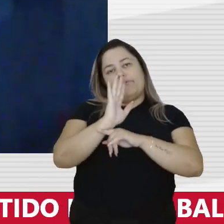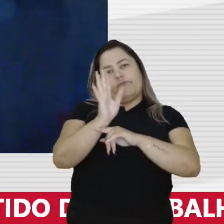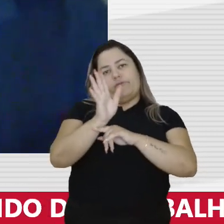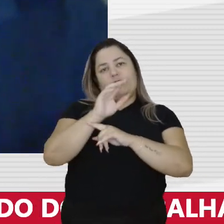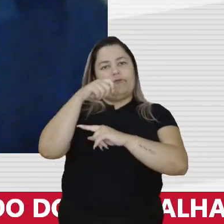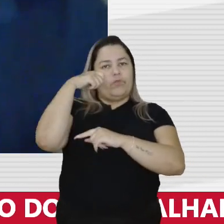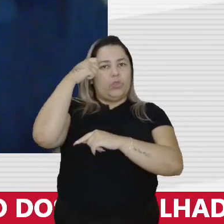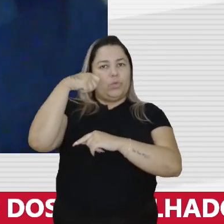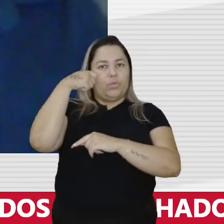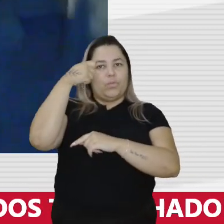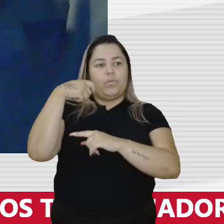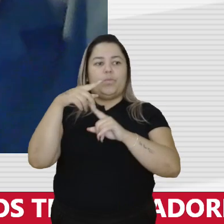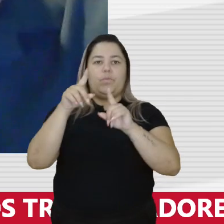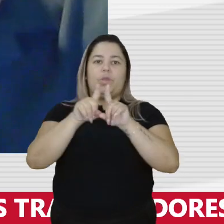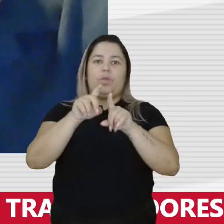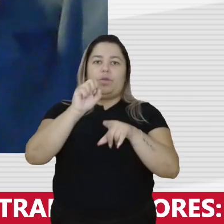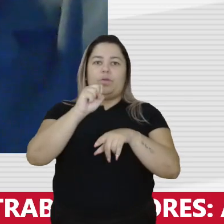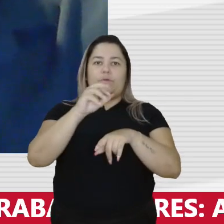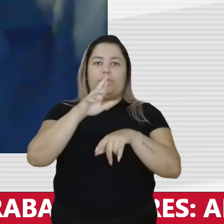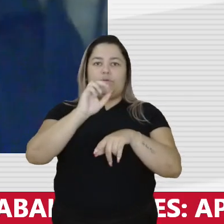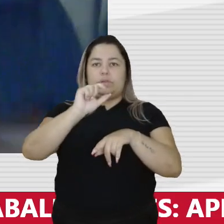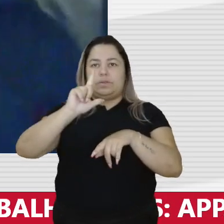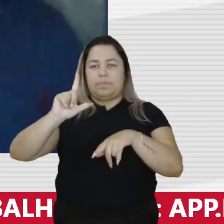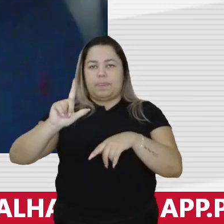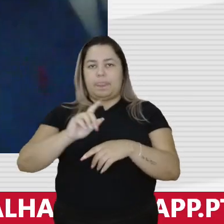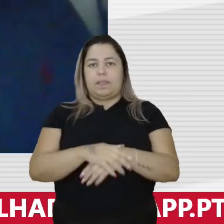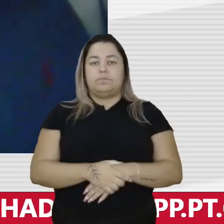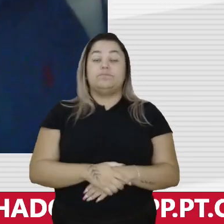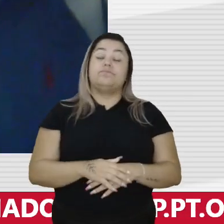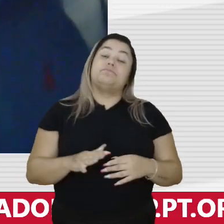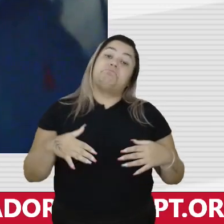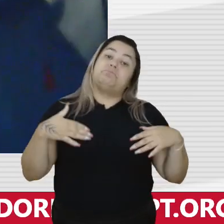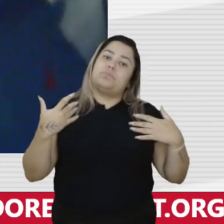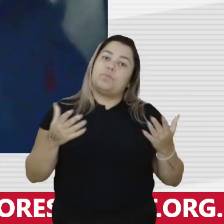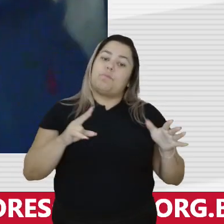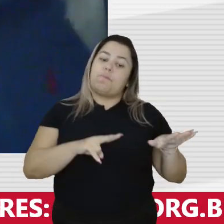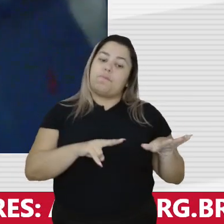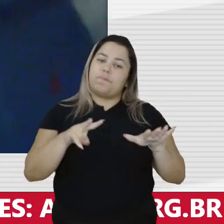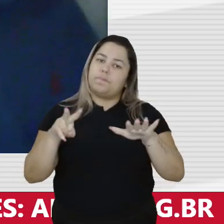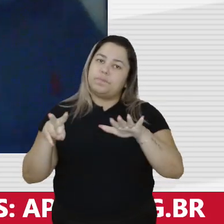sobre Sobrar o Pinto. Muito bem. Só que essa semana